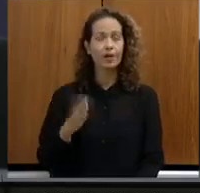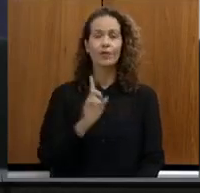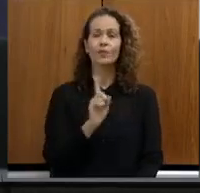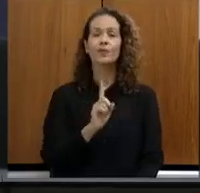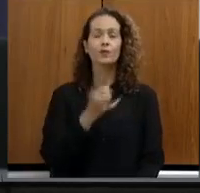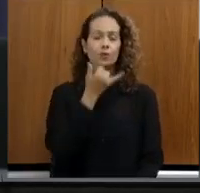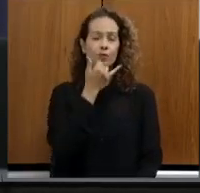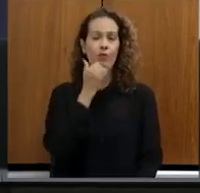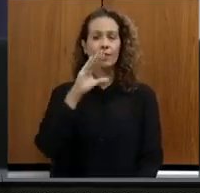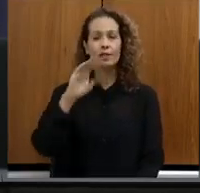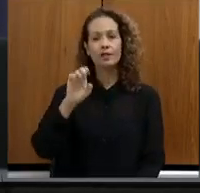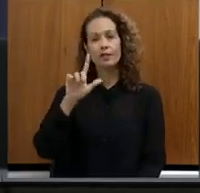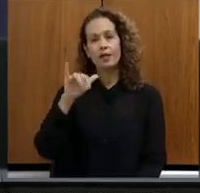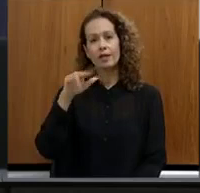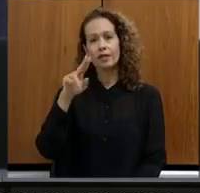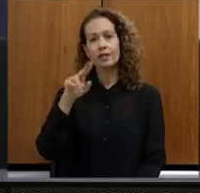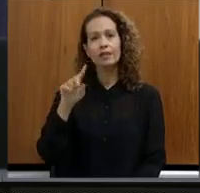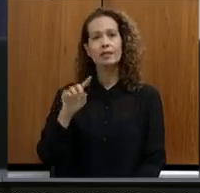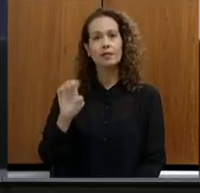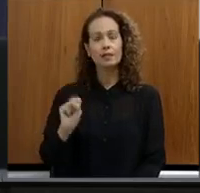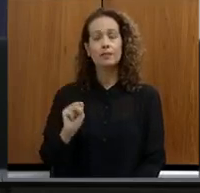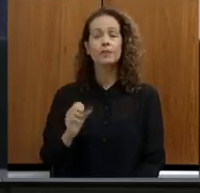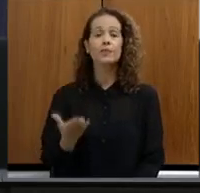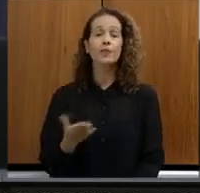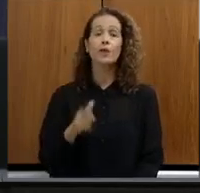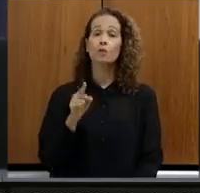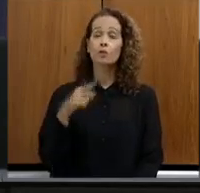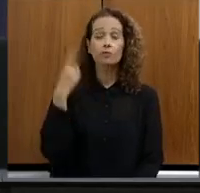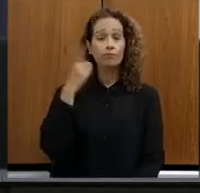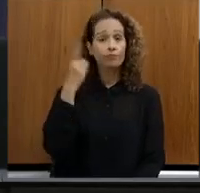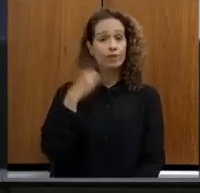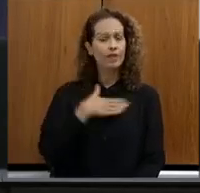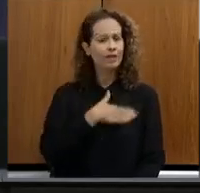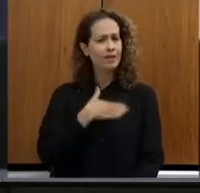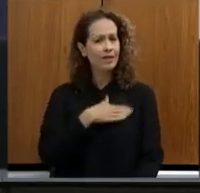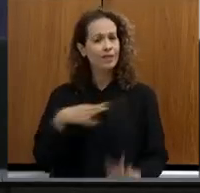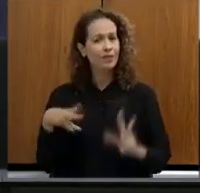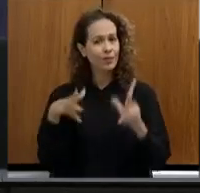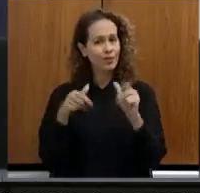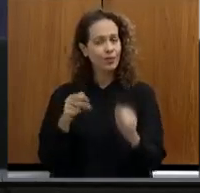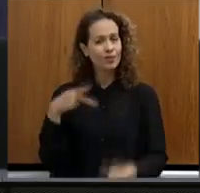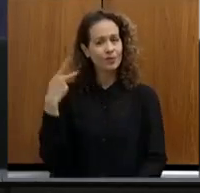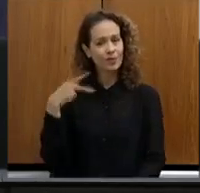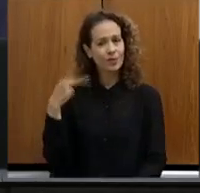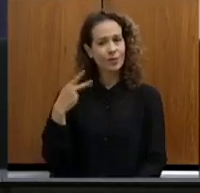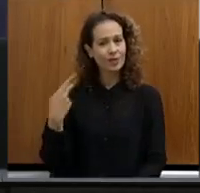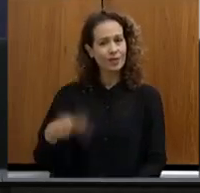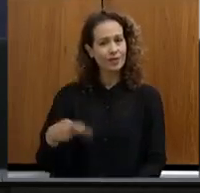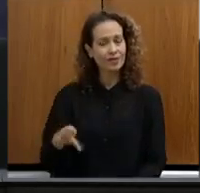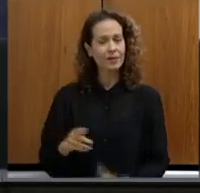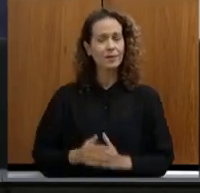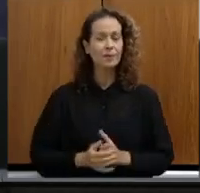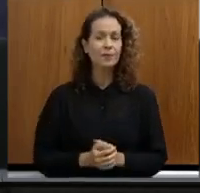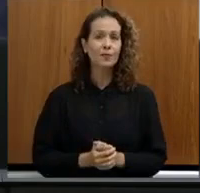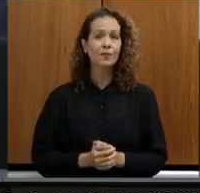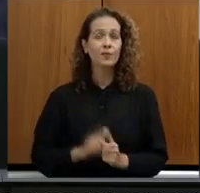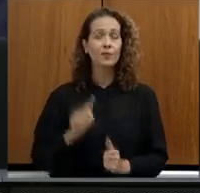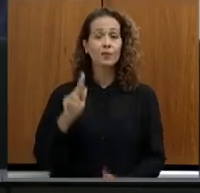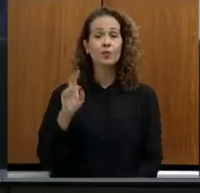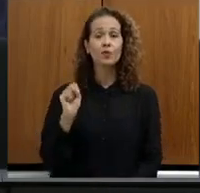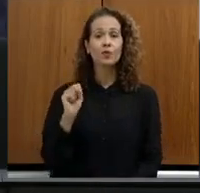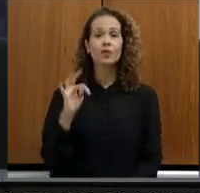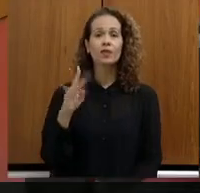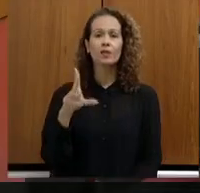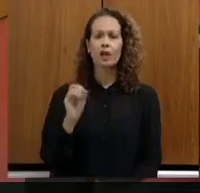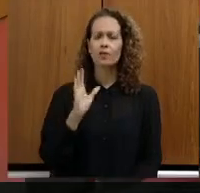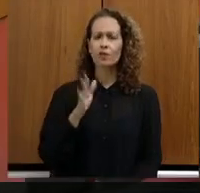Laviola, deputada de segundo mandato, uma deputada muito querida por todos os parlamentares, é o Gustavo falou aqui, o nosso